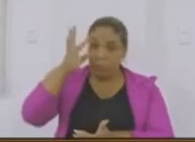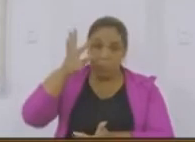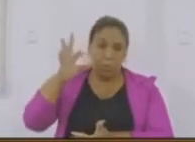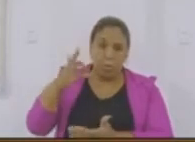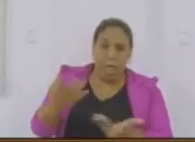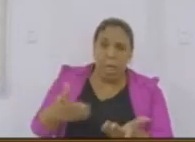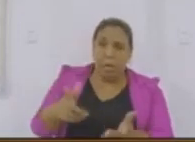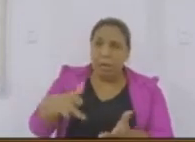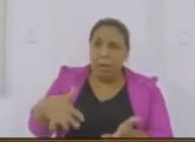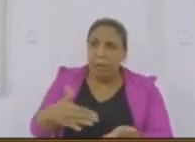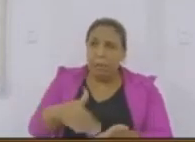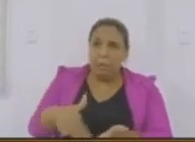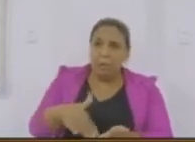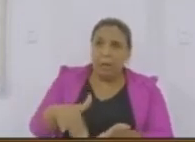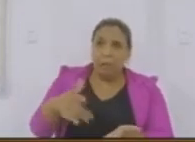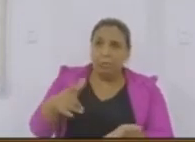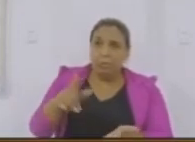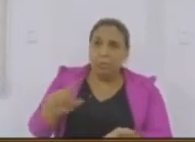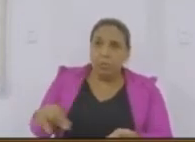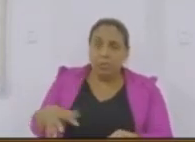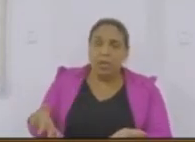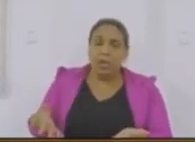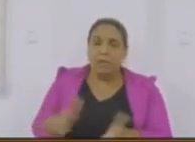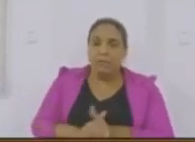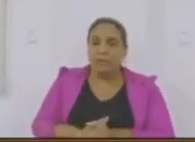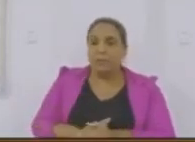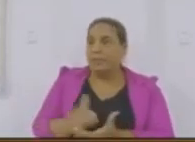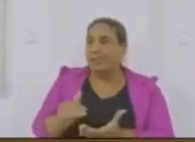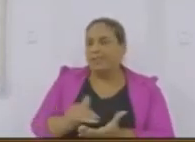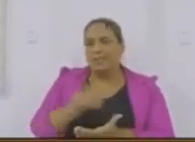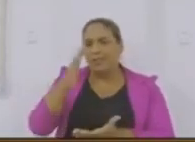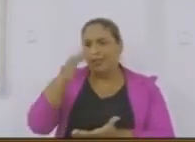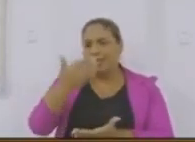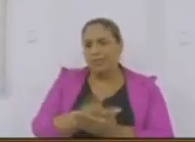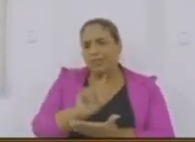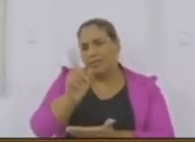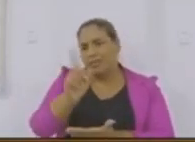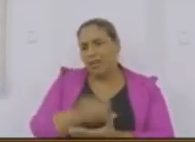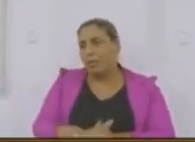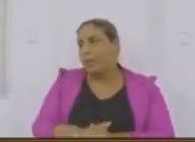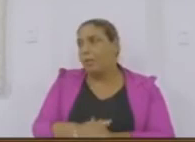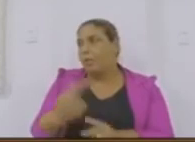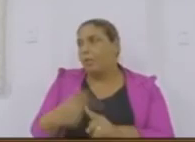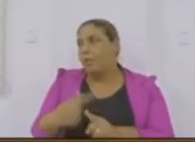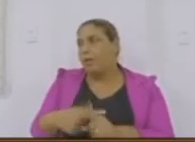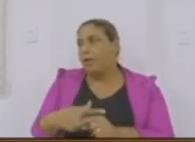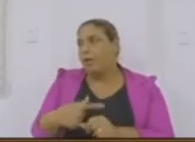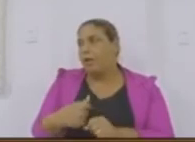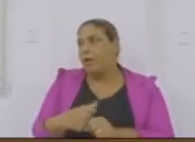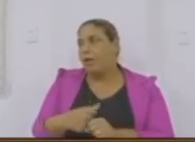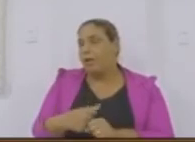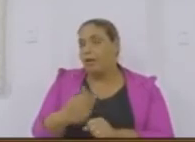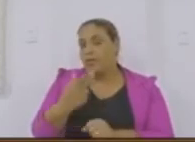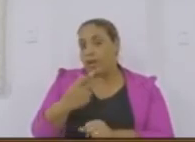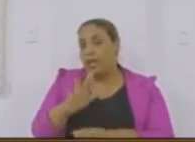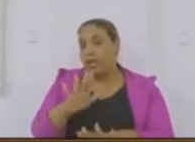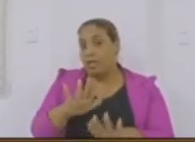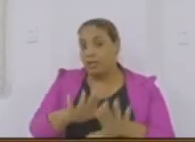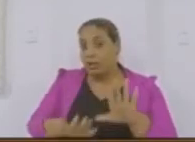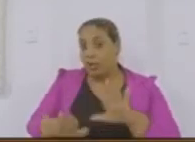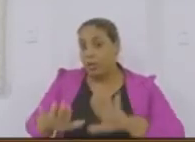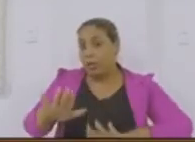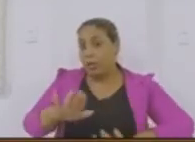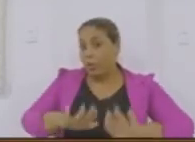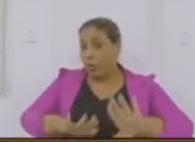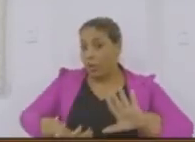se foi o secretário, não sei. O secretário acredita que não, porque o Fernando, eu até falei com Fernando, cuidado, hein. A Vossa Excelência não tem experiência de